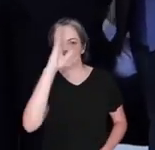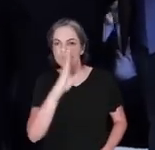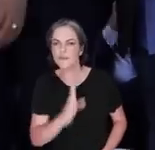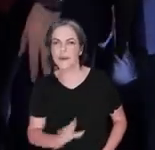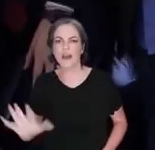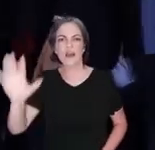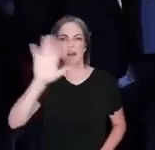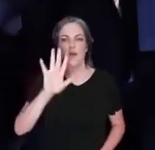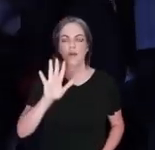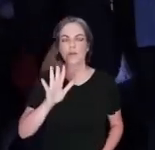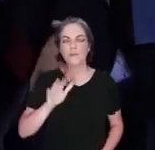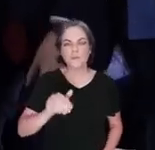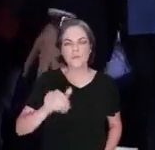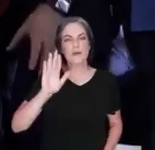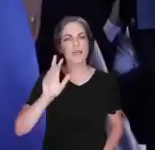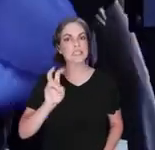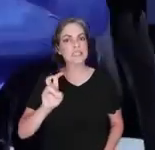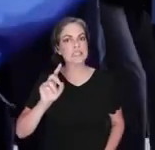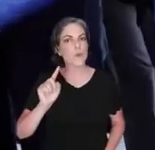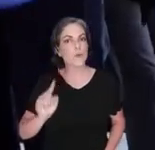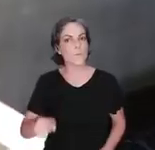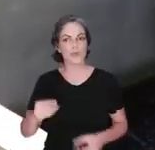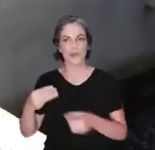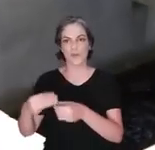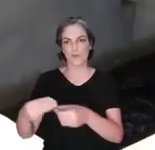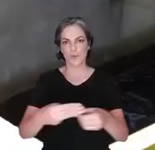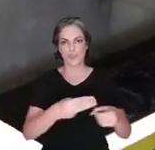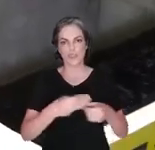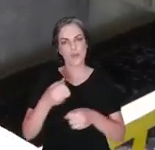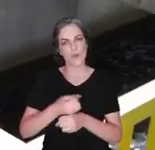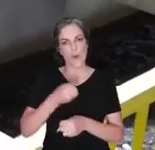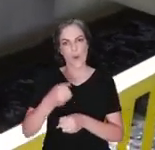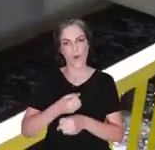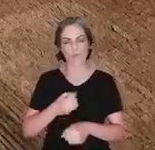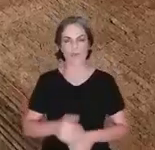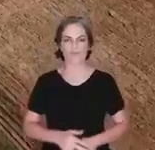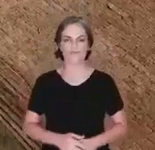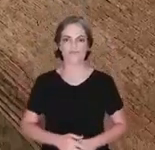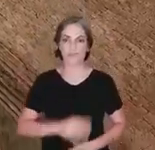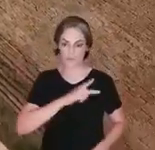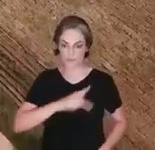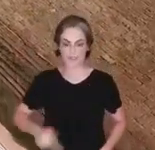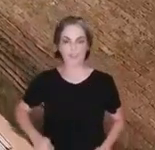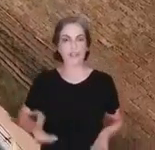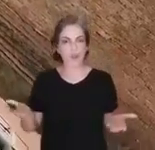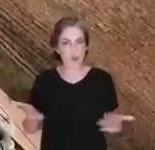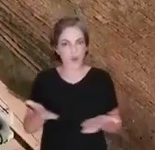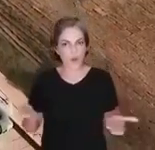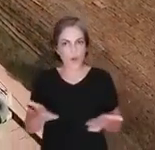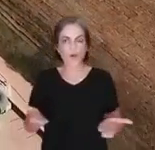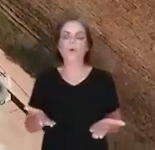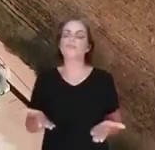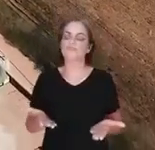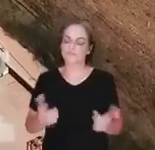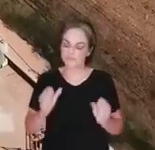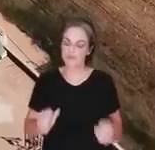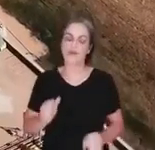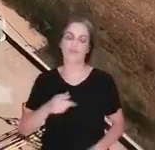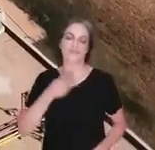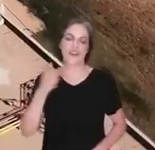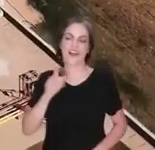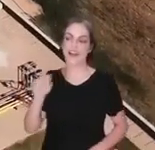obras disparadas por mais de 5 mil municípios brasileiros. Nós temos um presidente da república, me permitam dizer, nos deu régua,